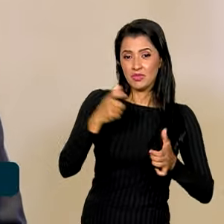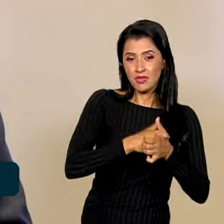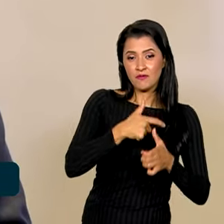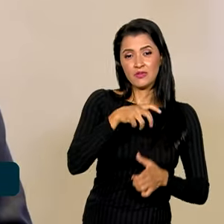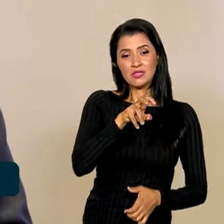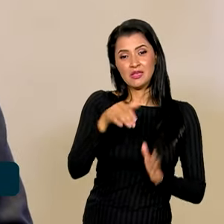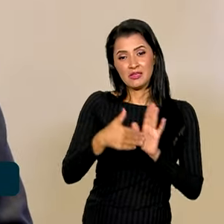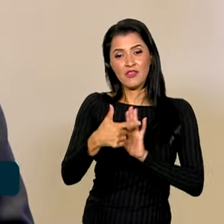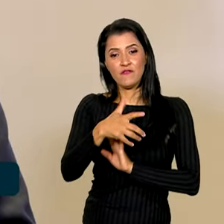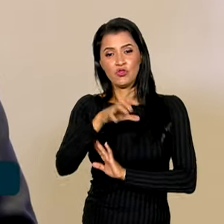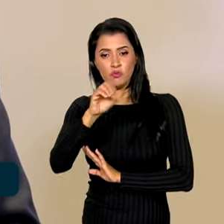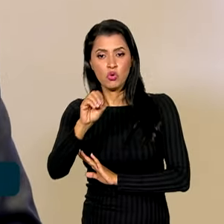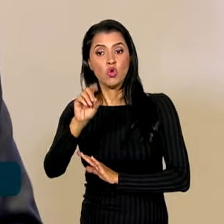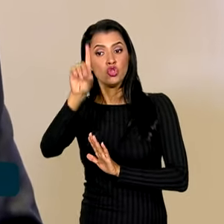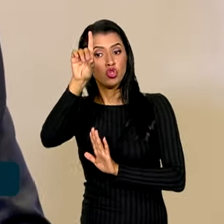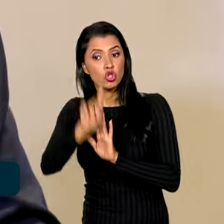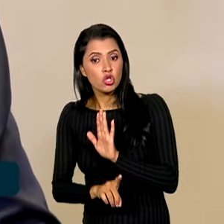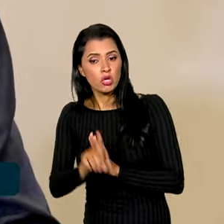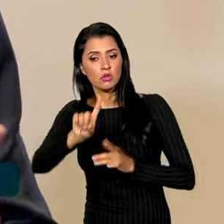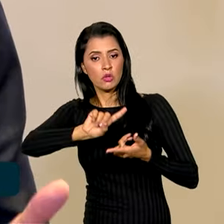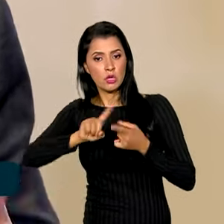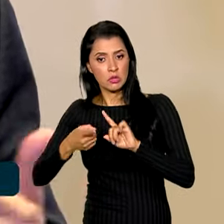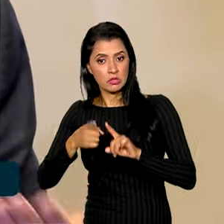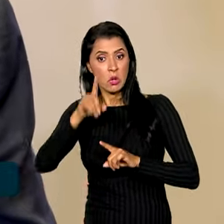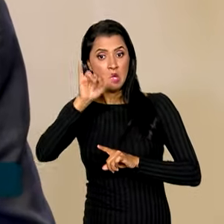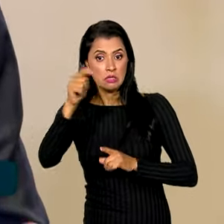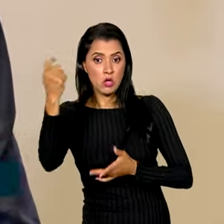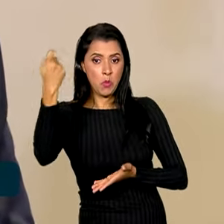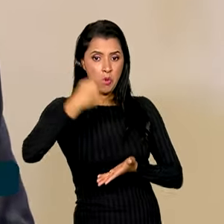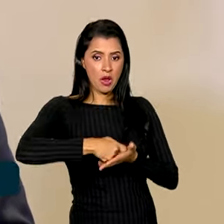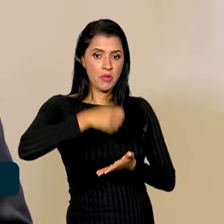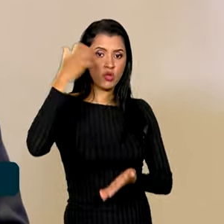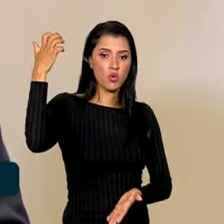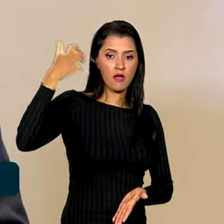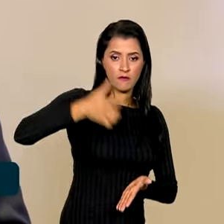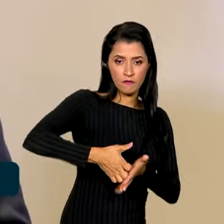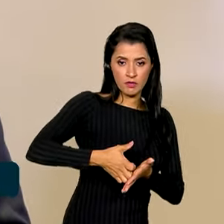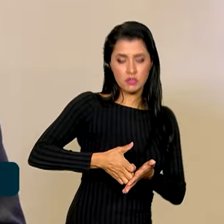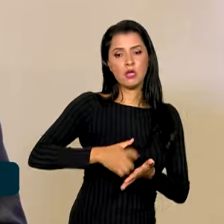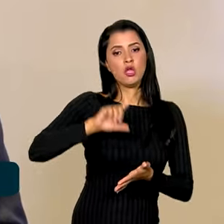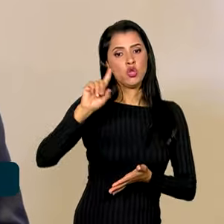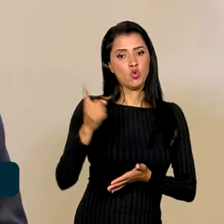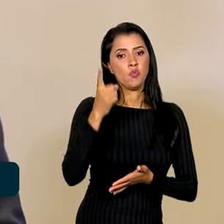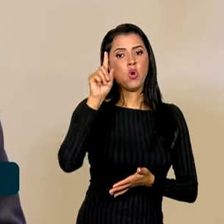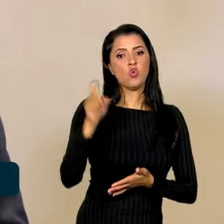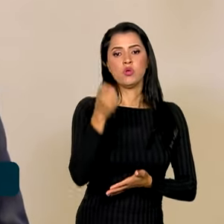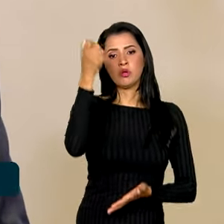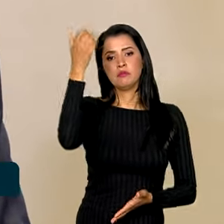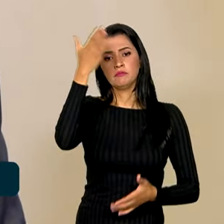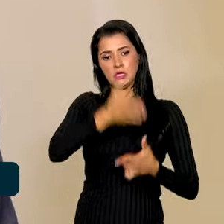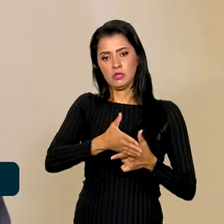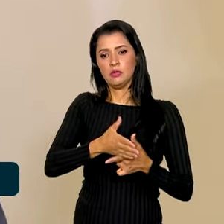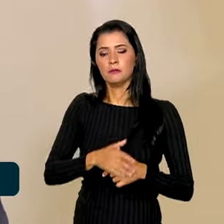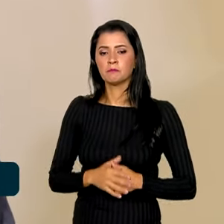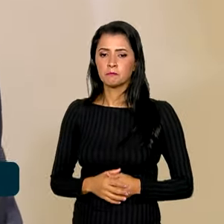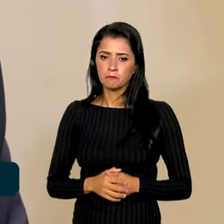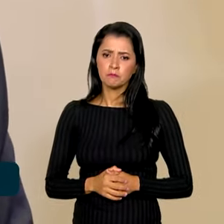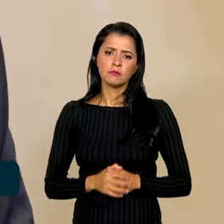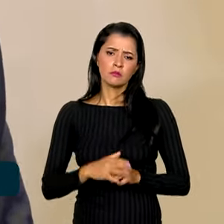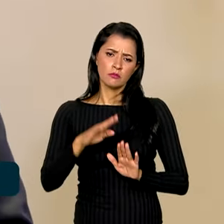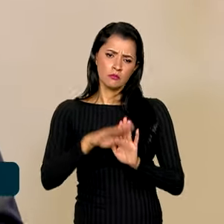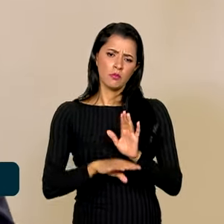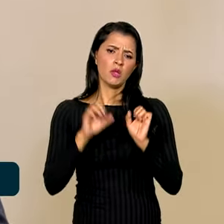terá direito à renegociação e ao desconto se o pagamento for à vista em apenas uma parcela. O programa pode atingir